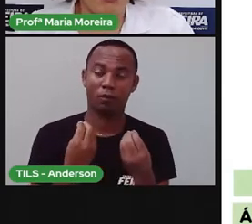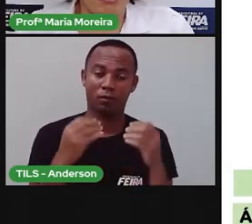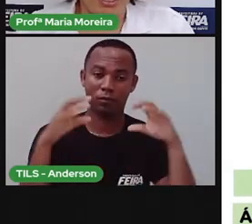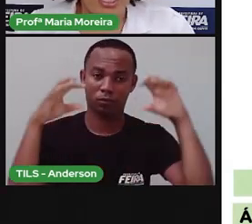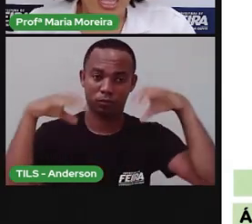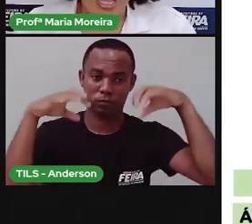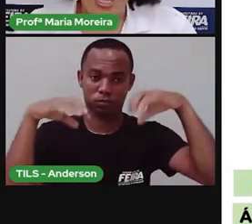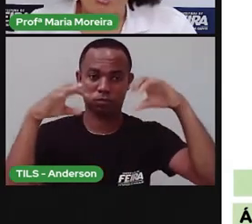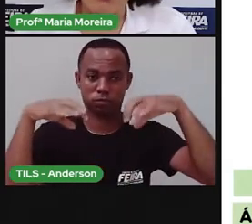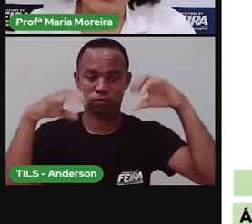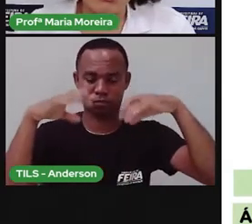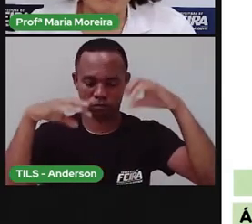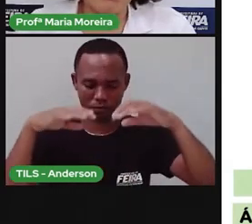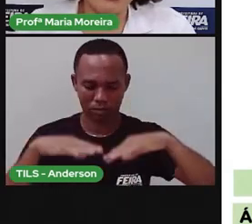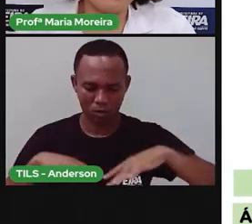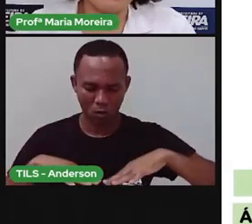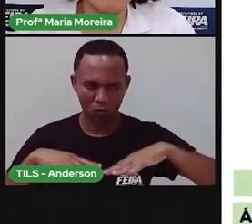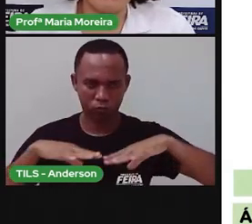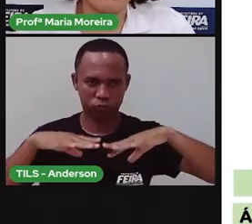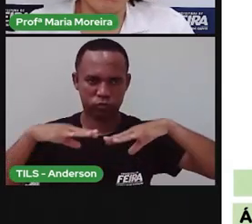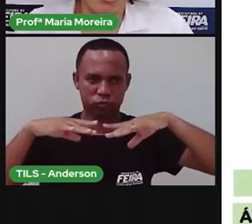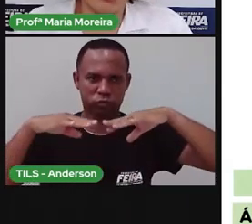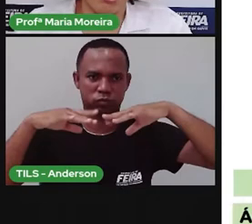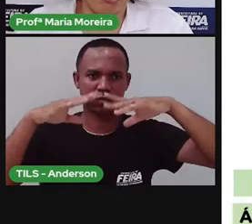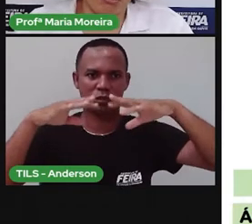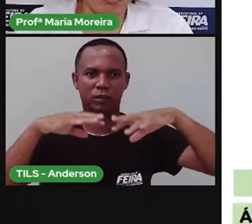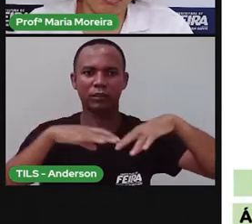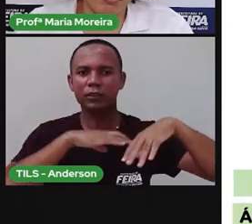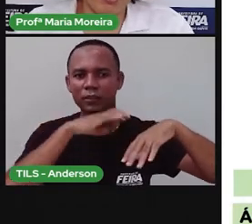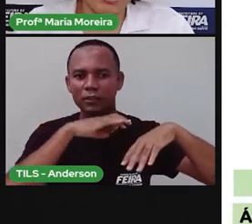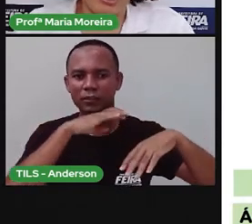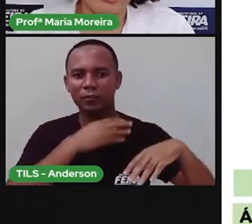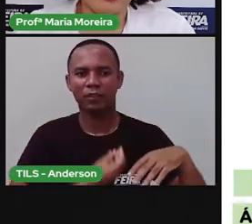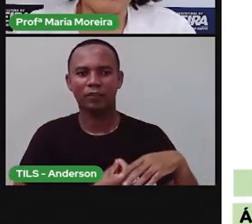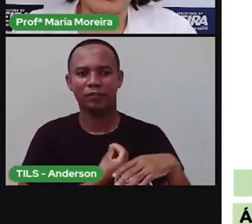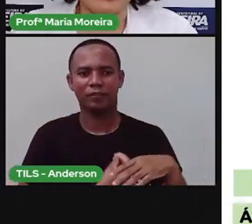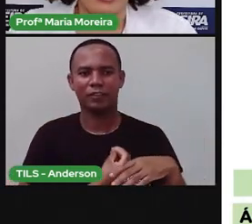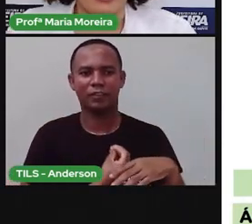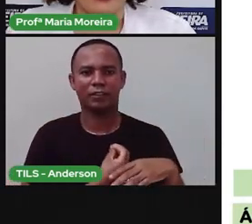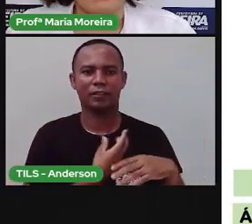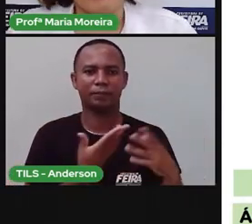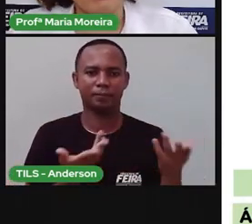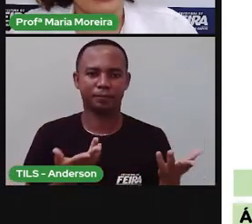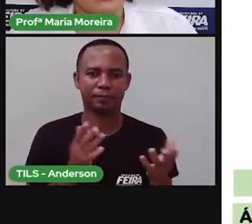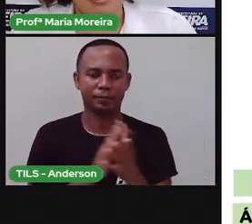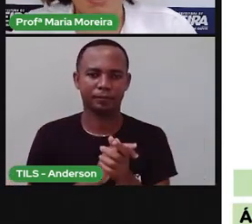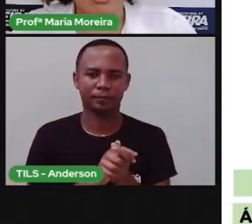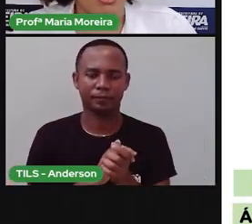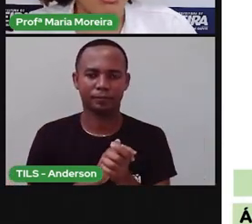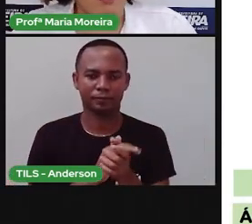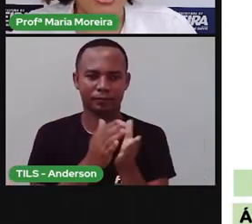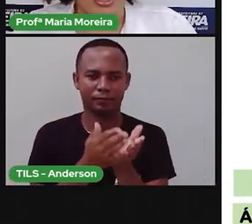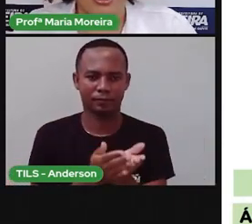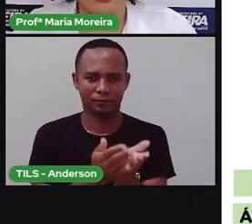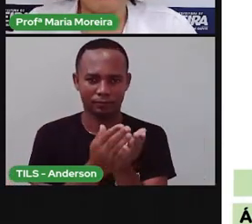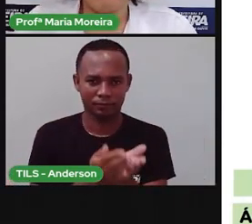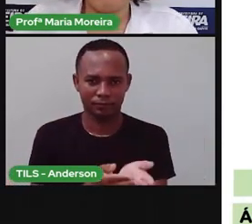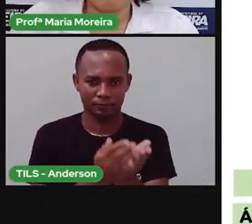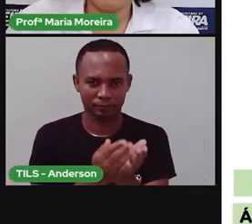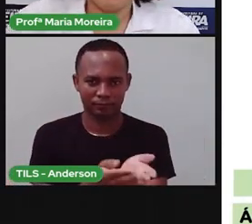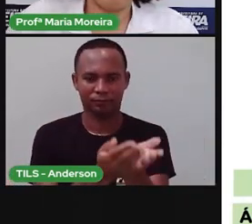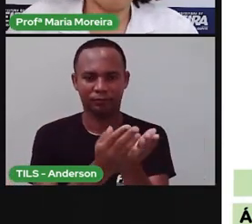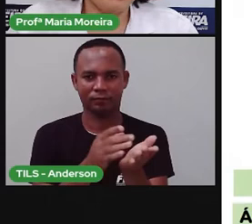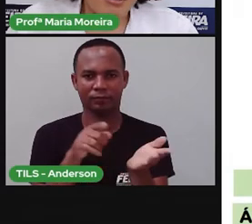tempestade vem, a água sobe e esses animais ficam a salvo, tá? Dentro dessa arca. Dessa barca, só quero chamar de arca.